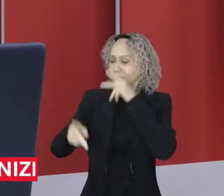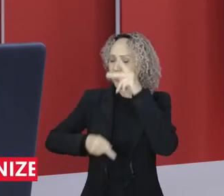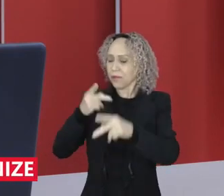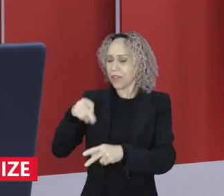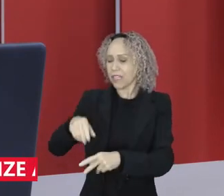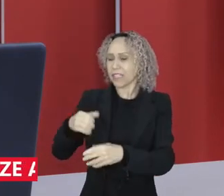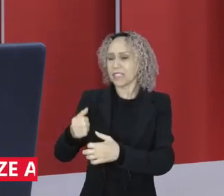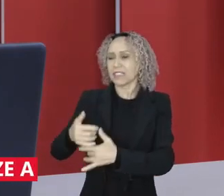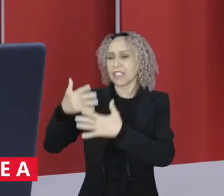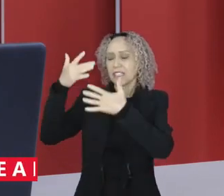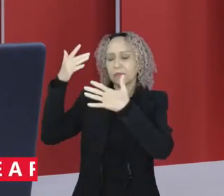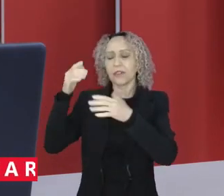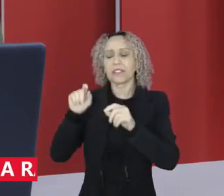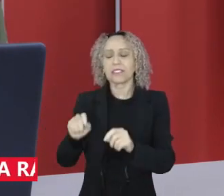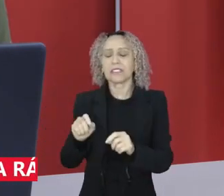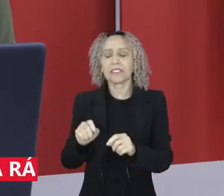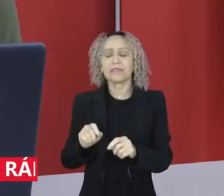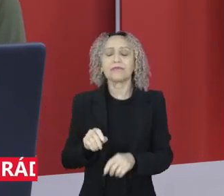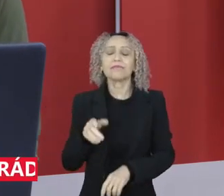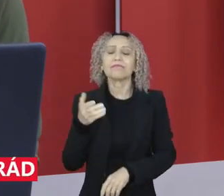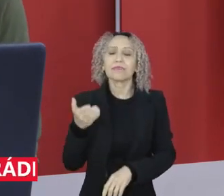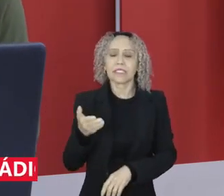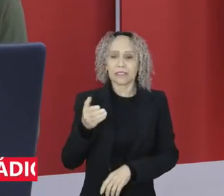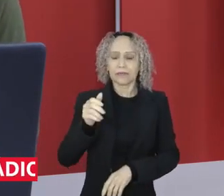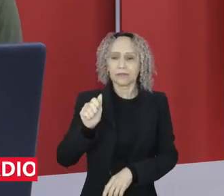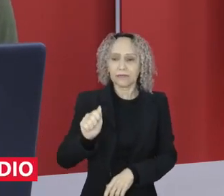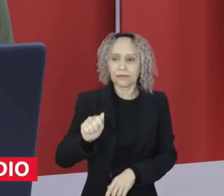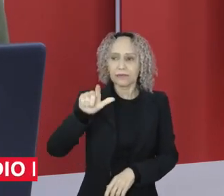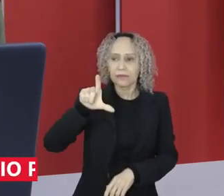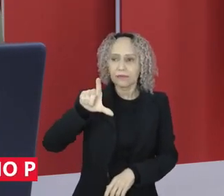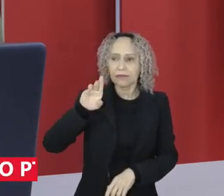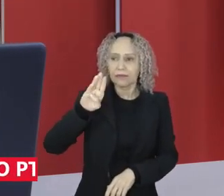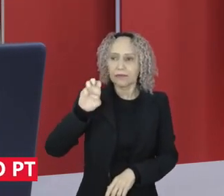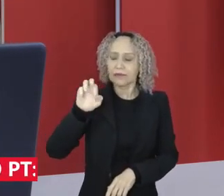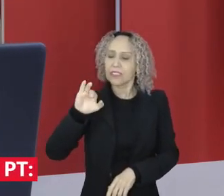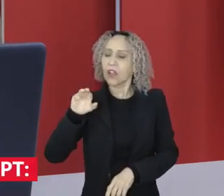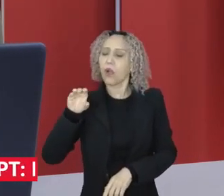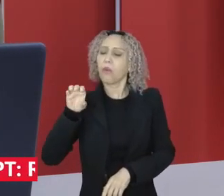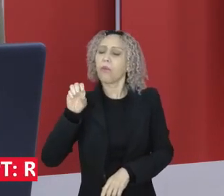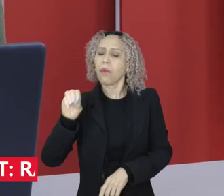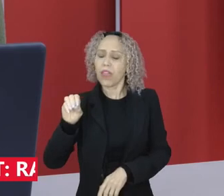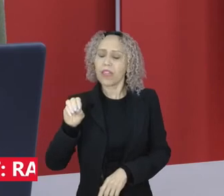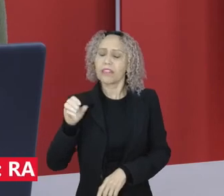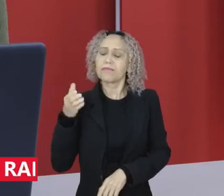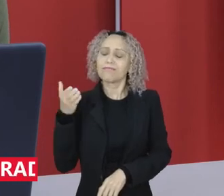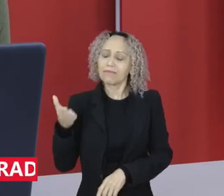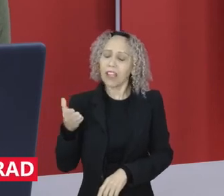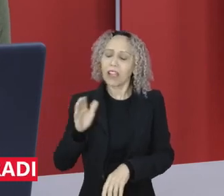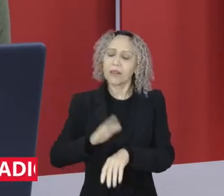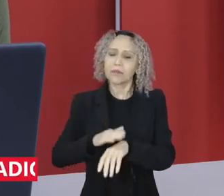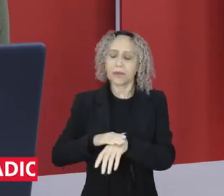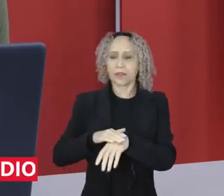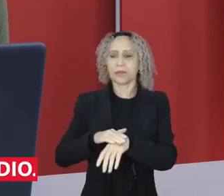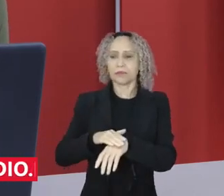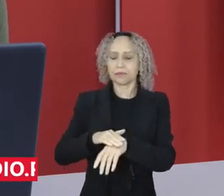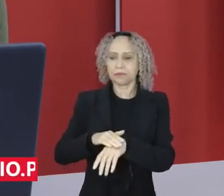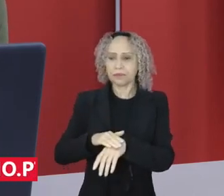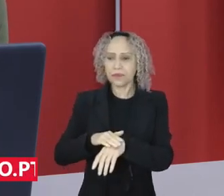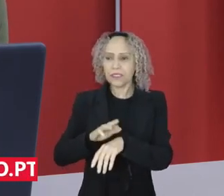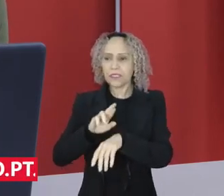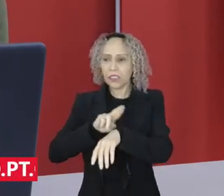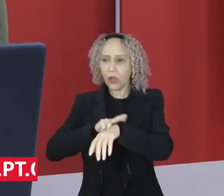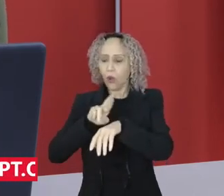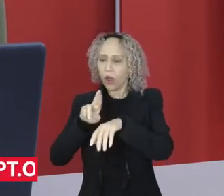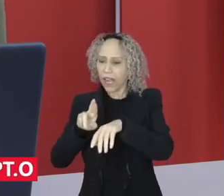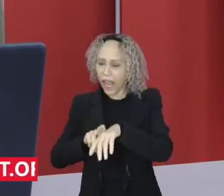Paulo Roberto Carneiro, de Contagem, Minas Gerais. Alberto Quironi, lá de Boa Vista, Roraima. João Ricardo Roque, também